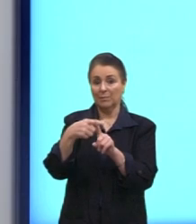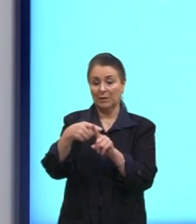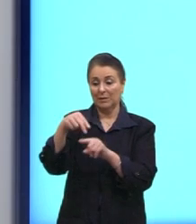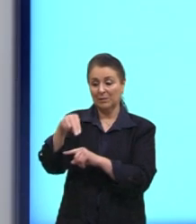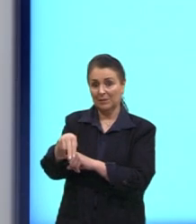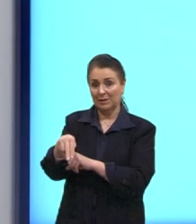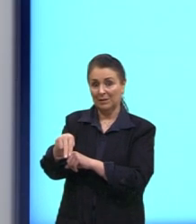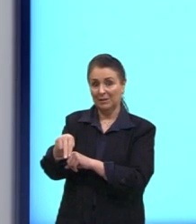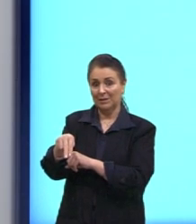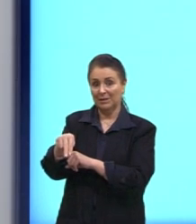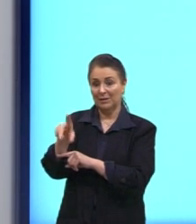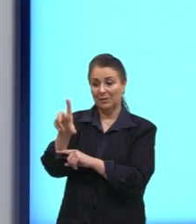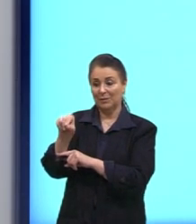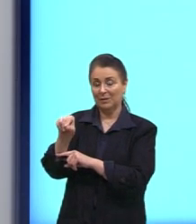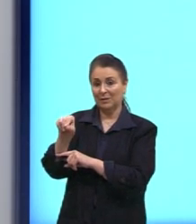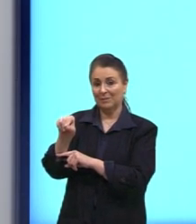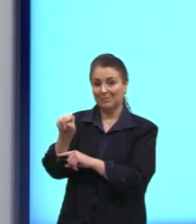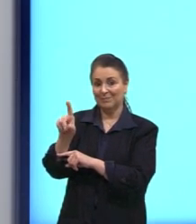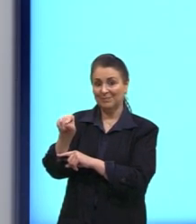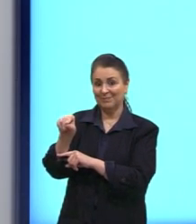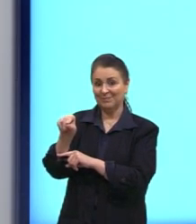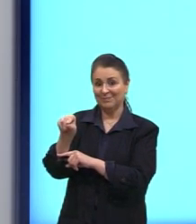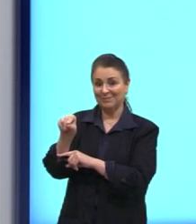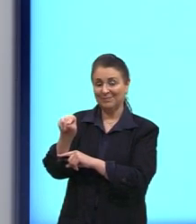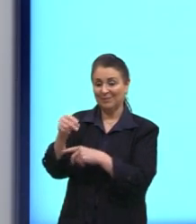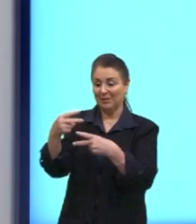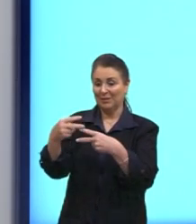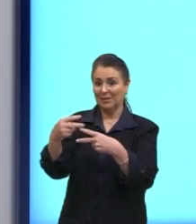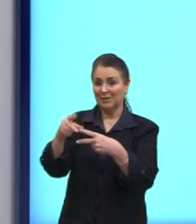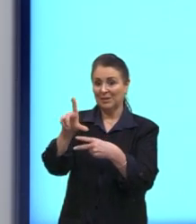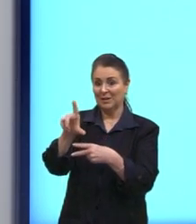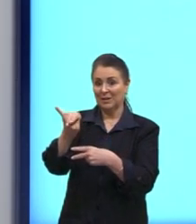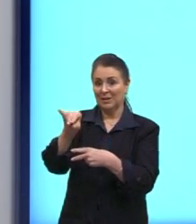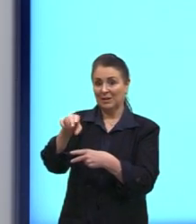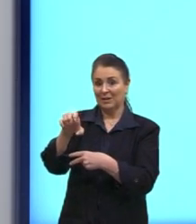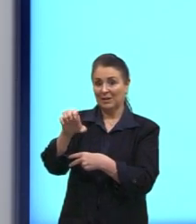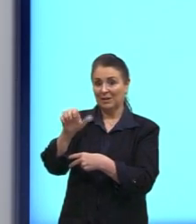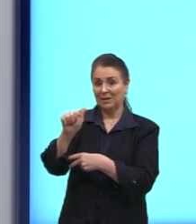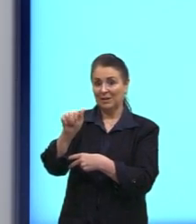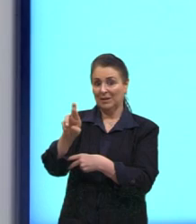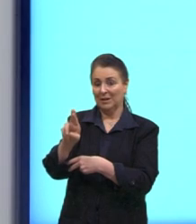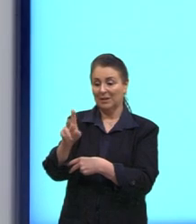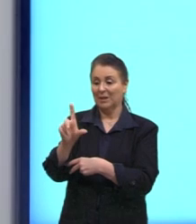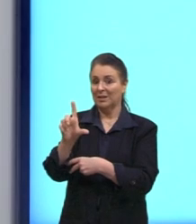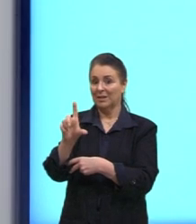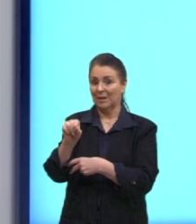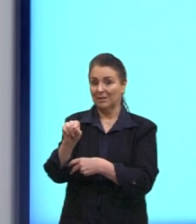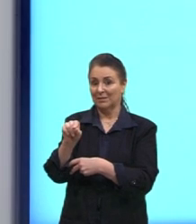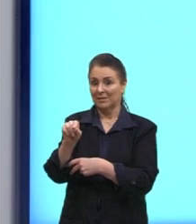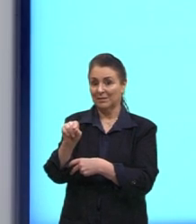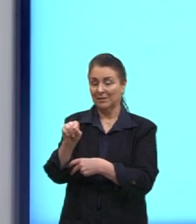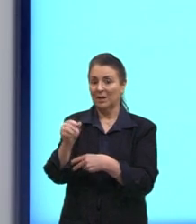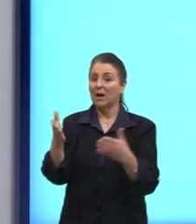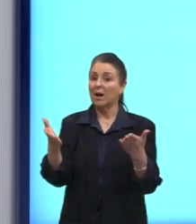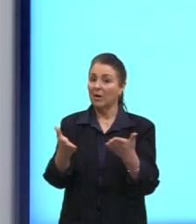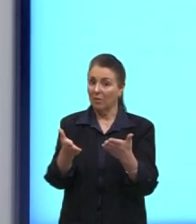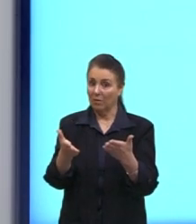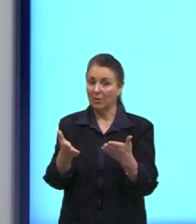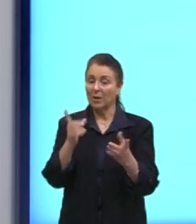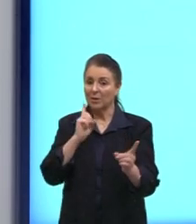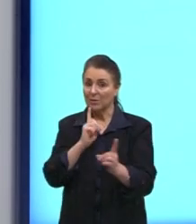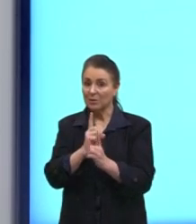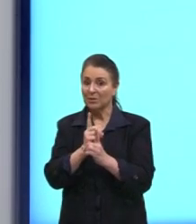vale 10. Tá, o nosso coeficiente linear é igual a 10. E aí, eu consigo finalizar a minha equação